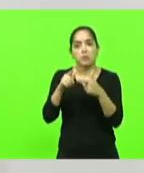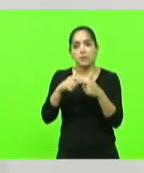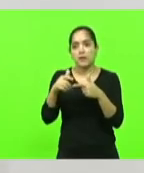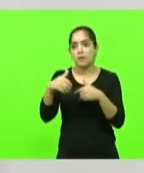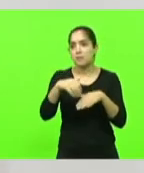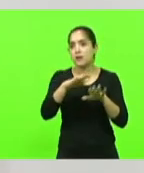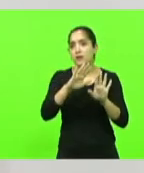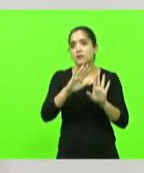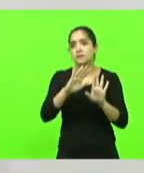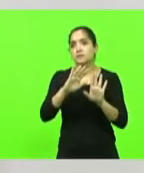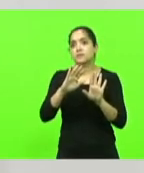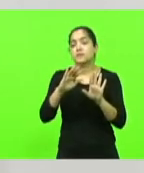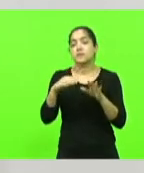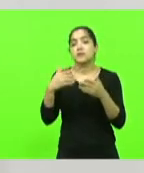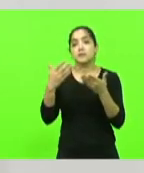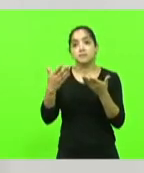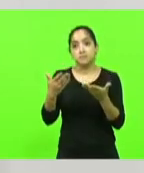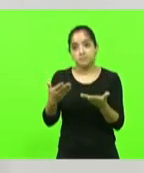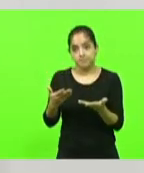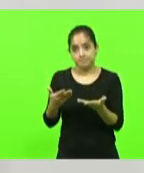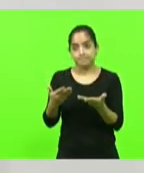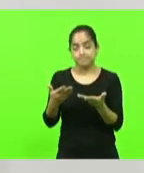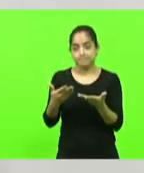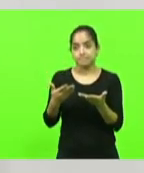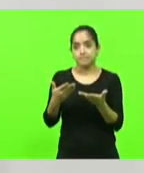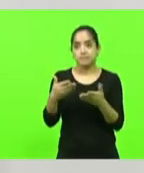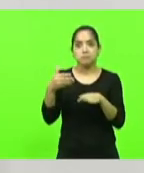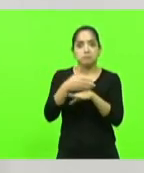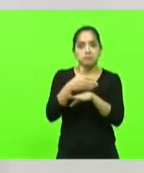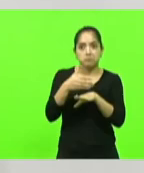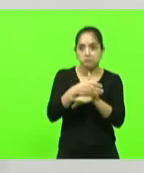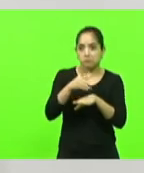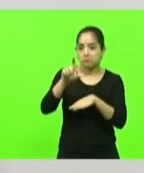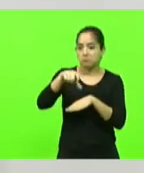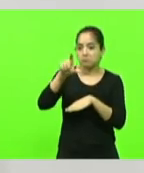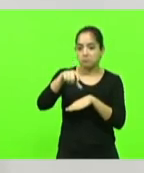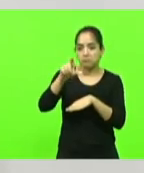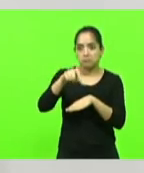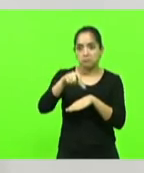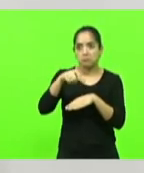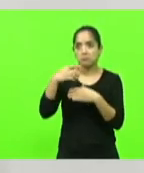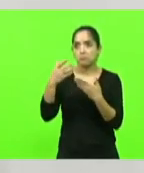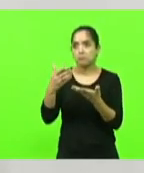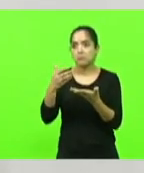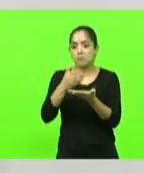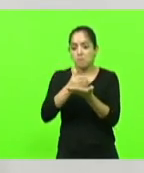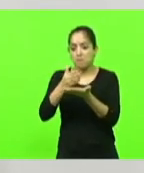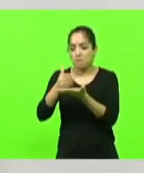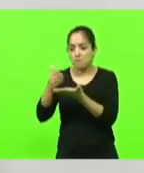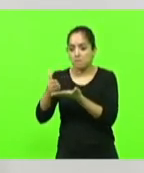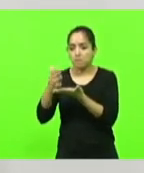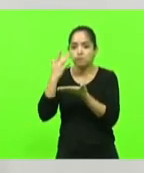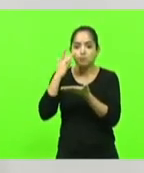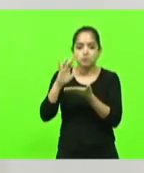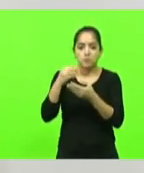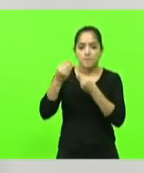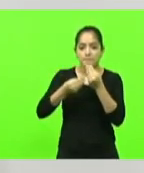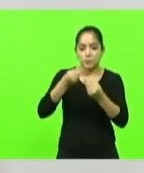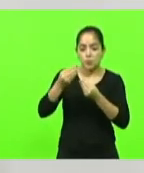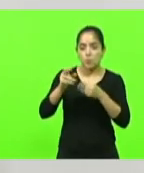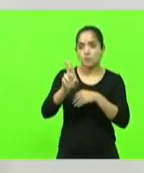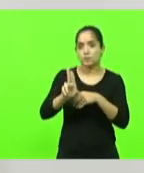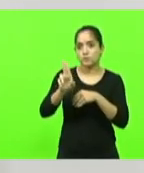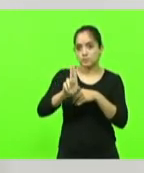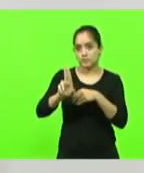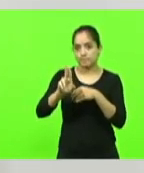conta não vai chegar é aquela pessoa que nunca teve acesso a um cartão de crédito na vida e ele não sabe como funciona comprar com cartão de crédito